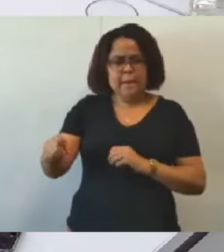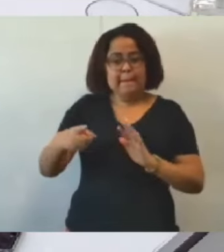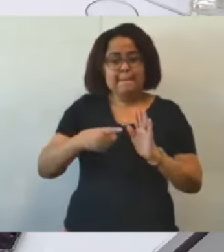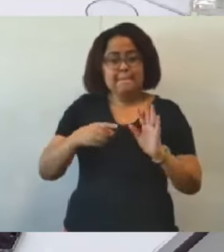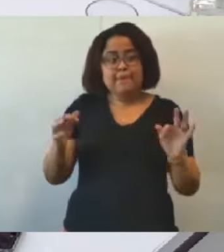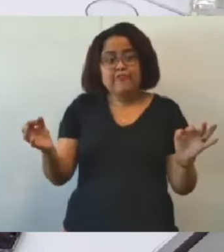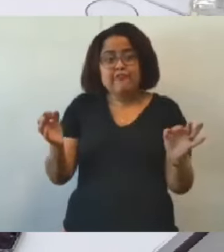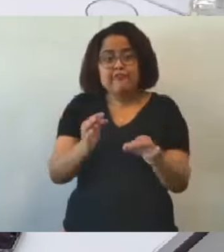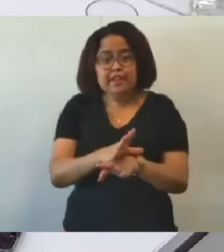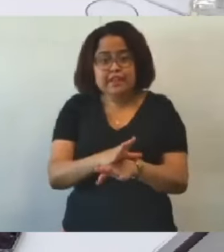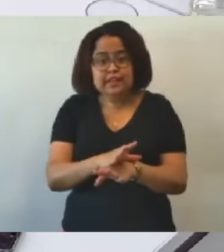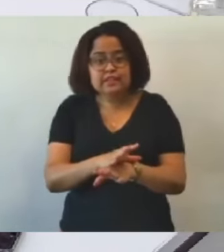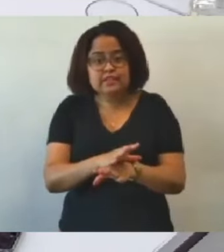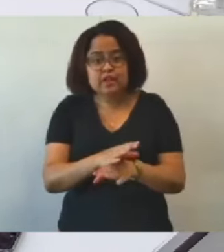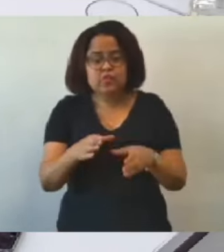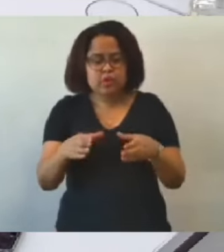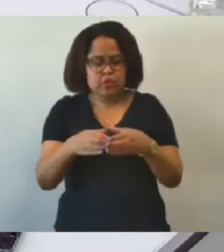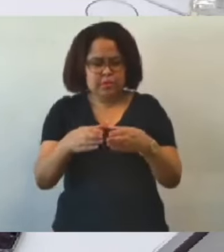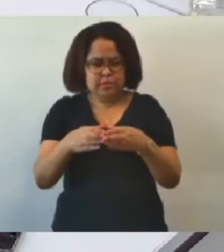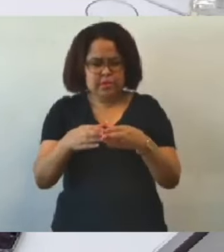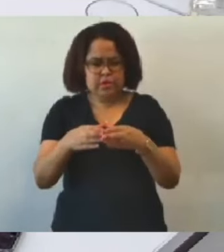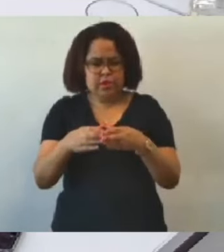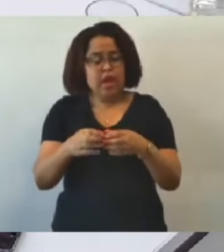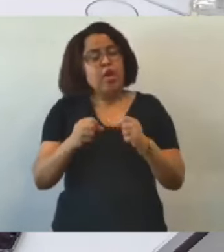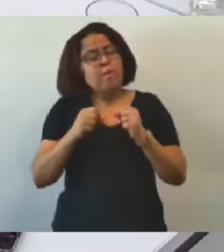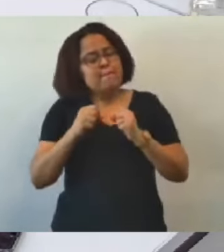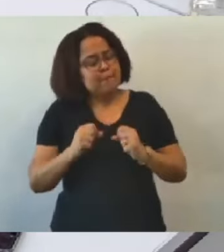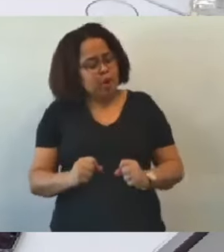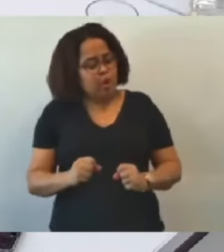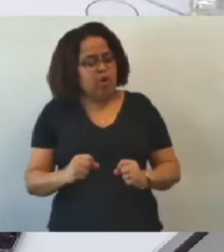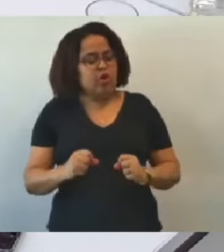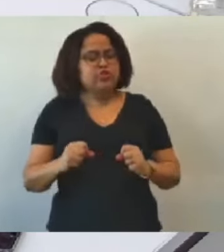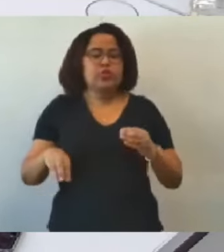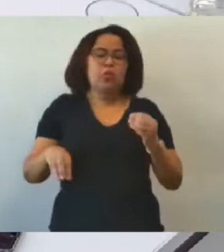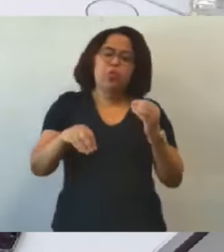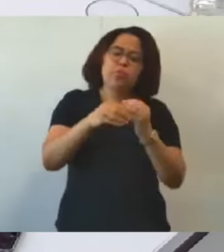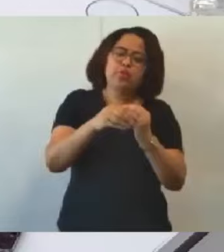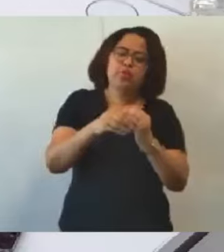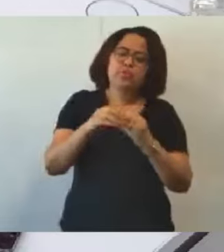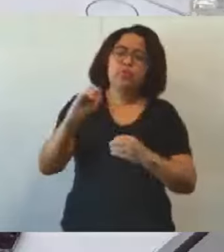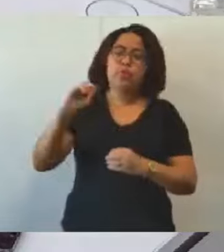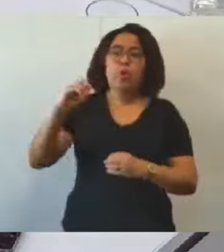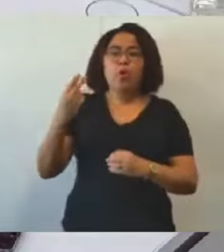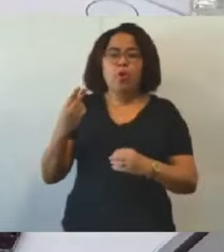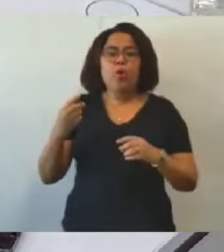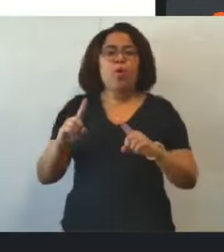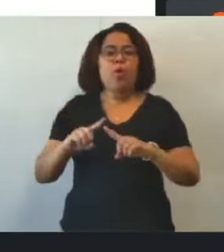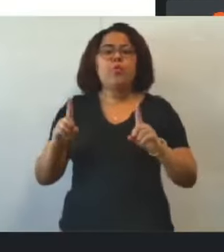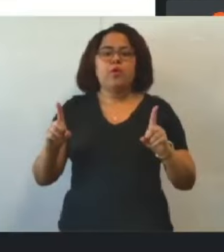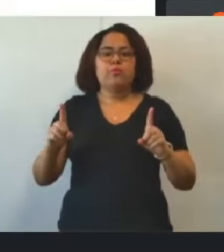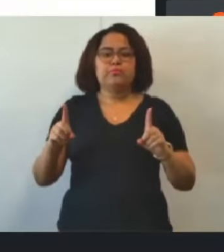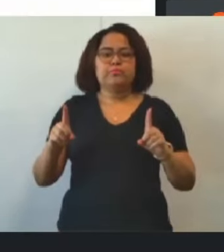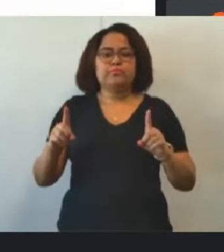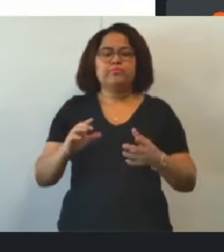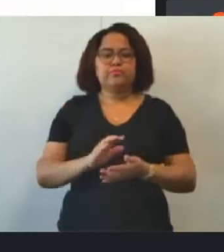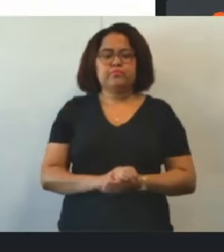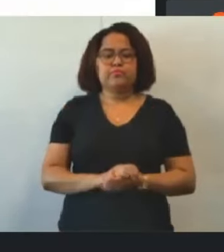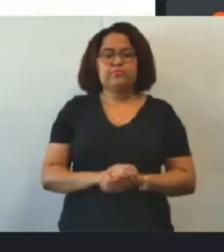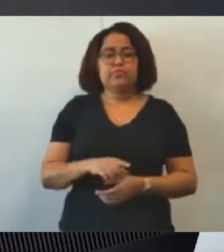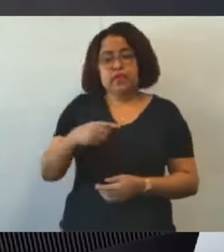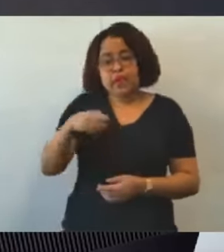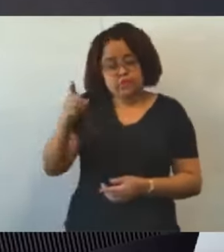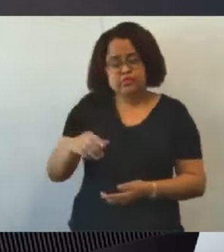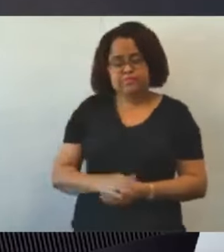a finalização da nossa comissão, aí pode-se ter algum complemento ou não. Concordo com assessoria? Sim. É isso aí.